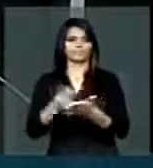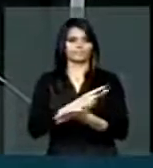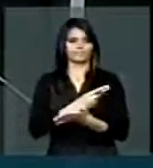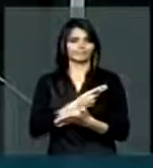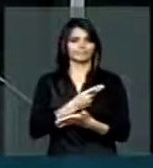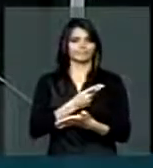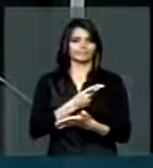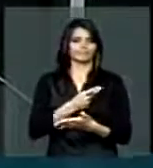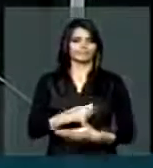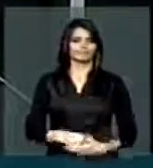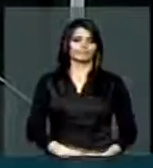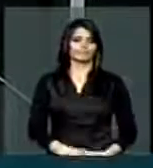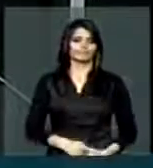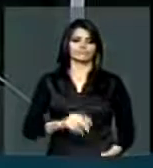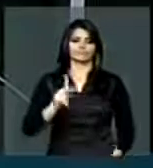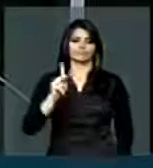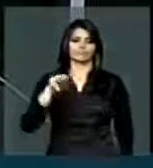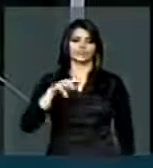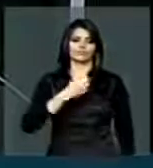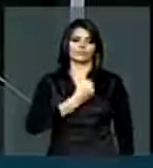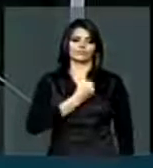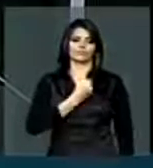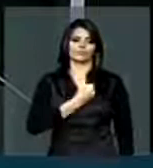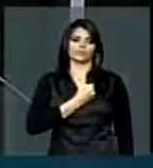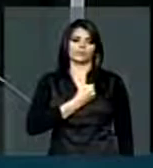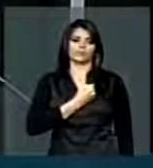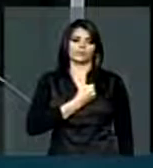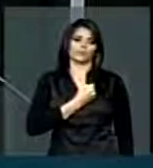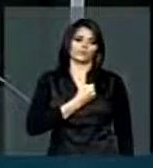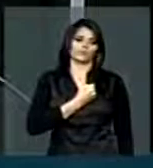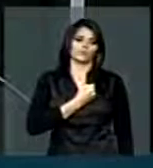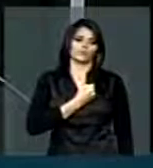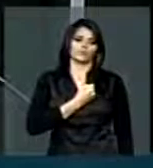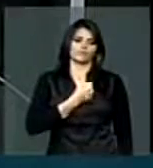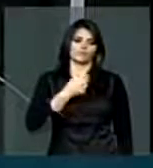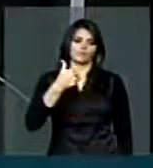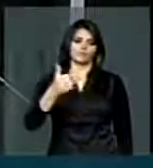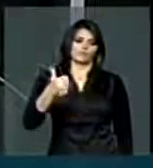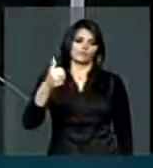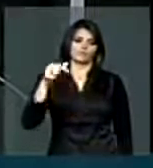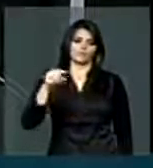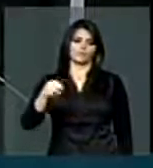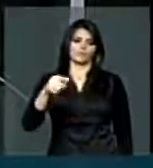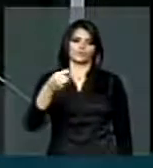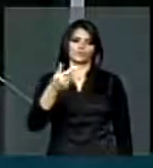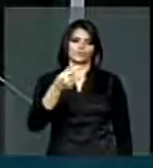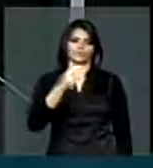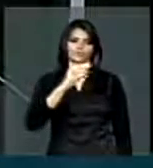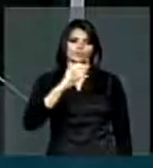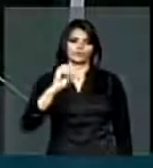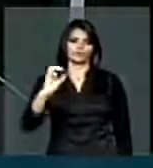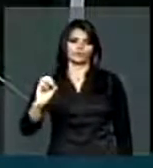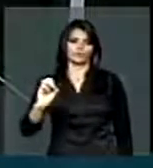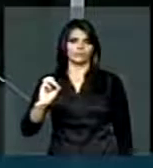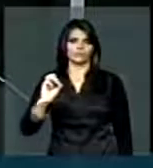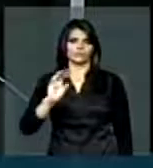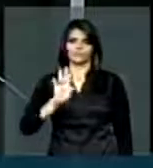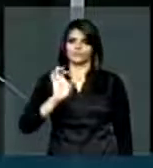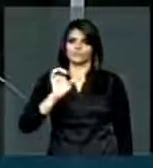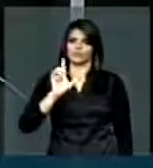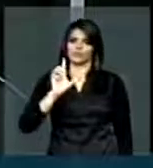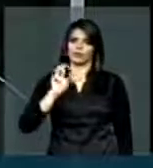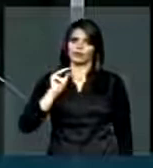no quilômetro 1.700 da Belém